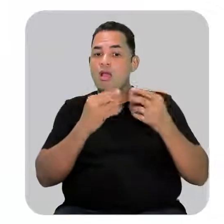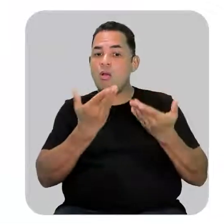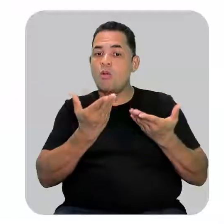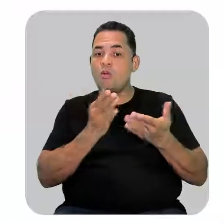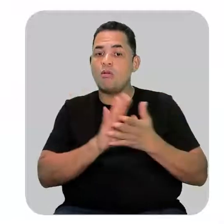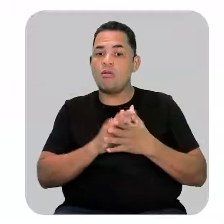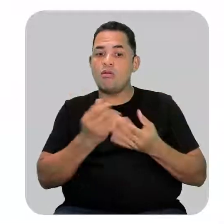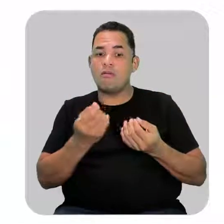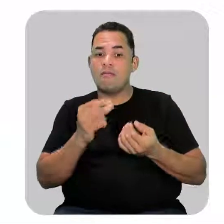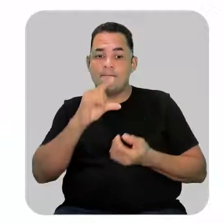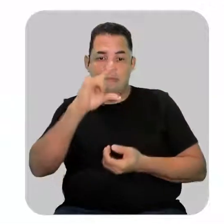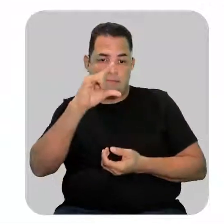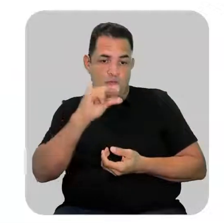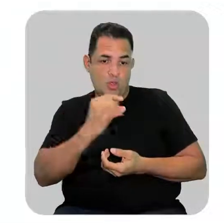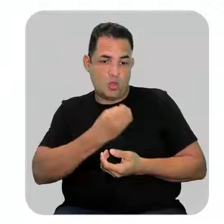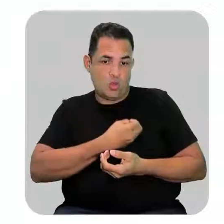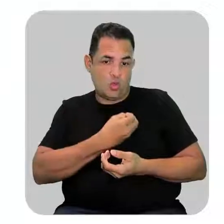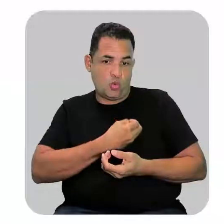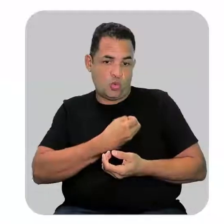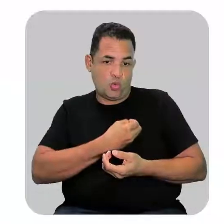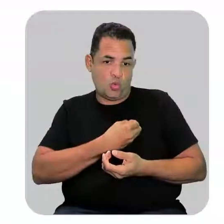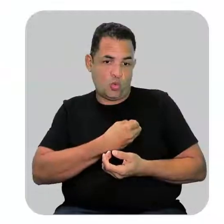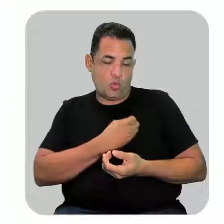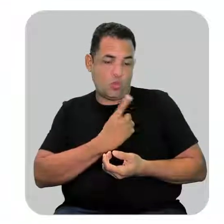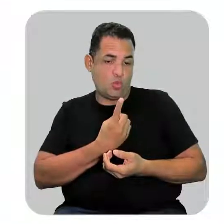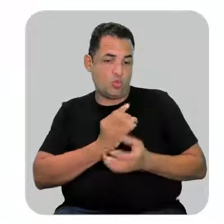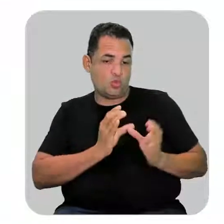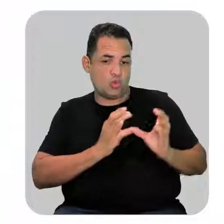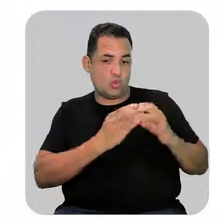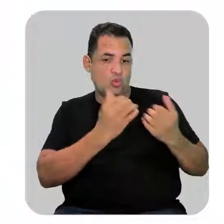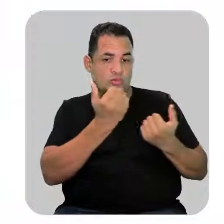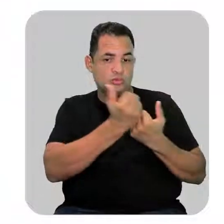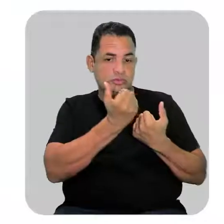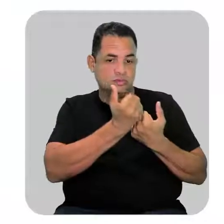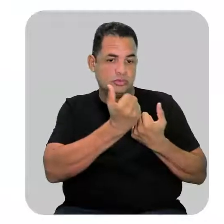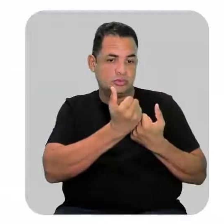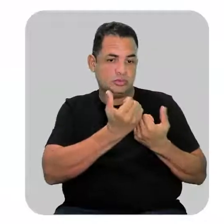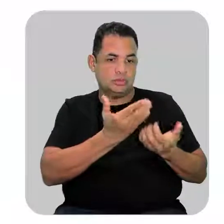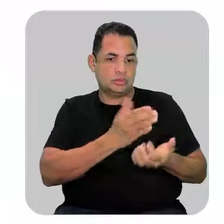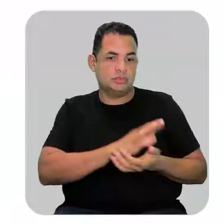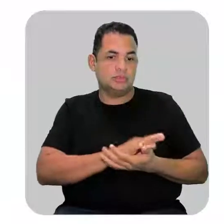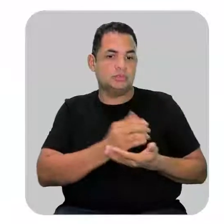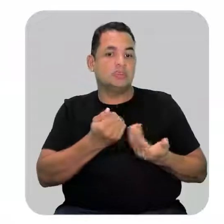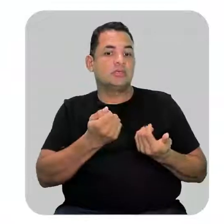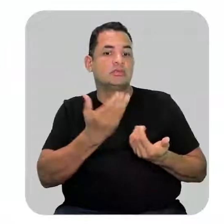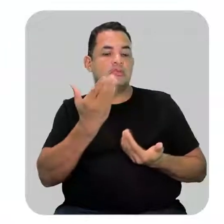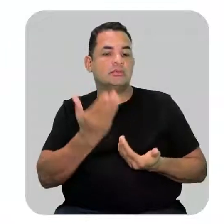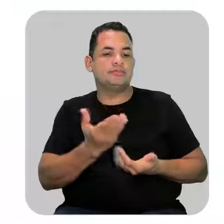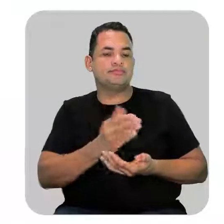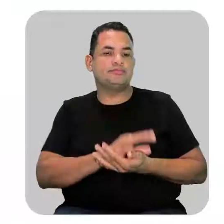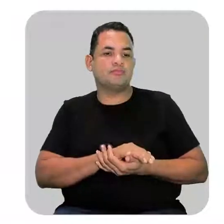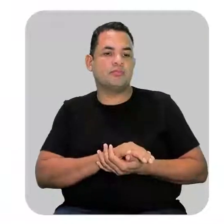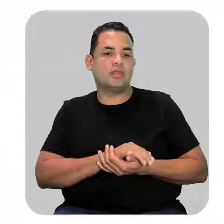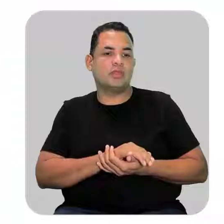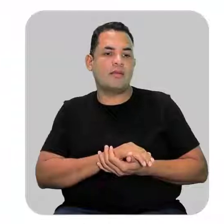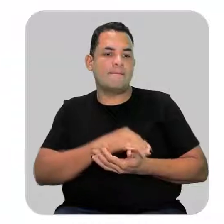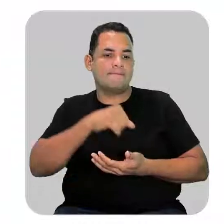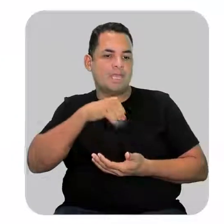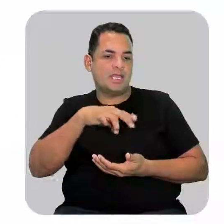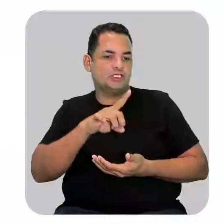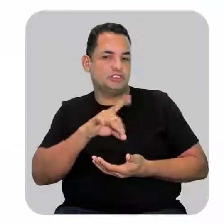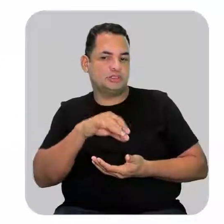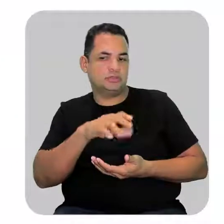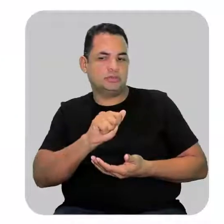que forneça a menor numeração para o único grupo substituinte que nesse caso aqui é um metil